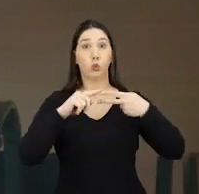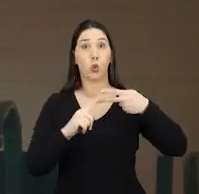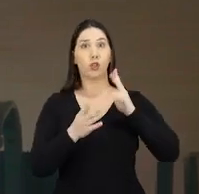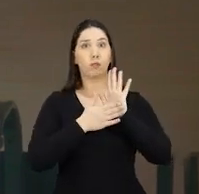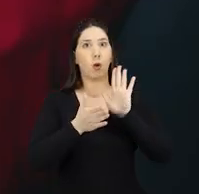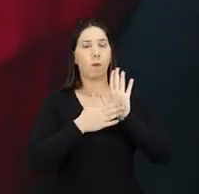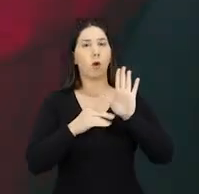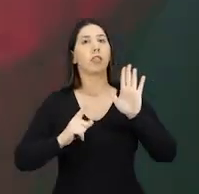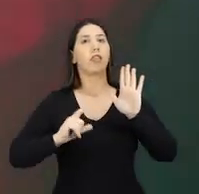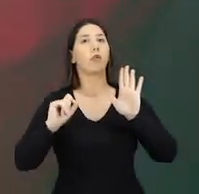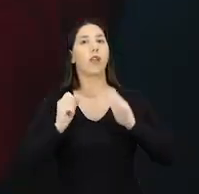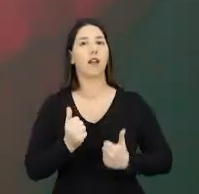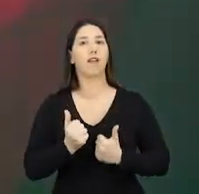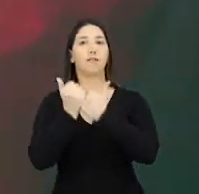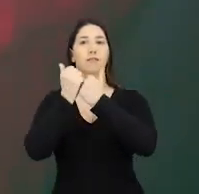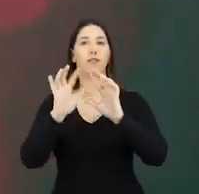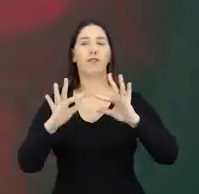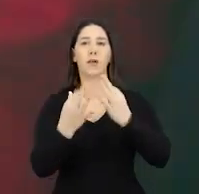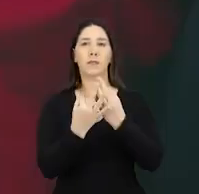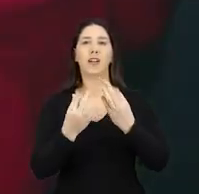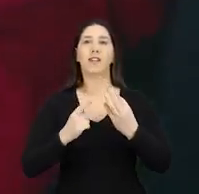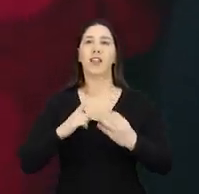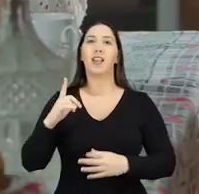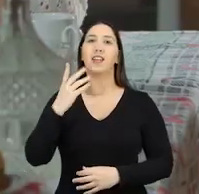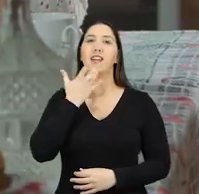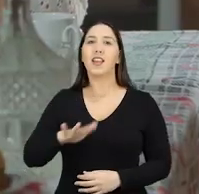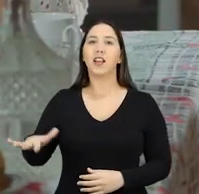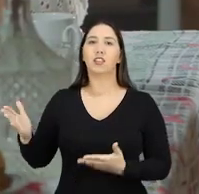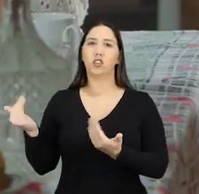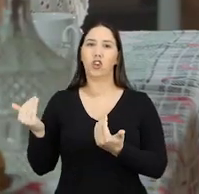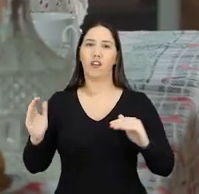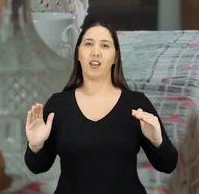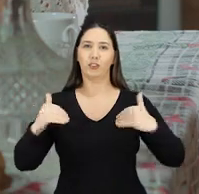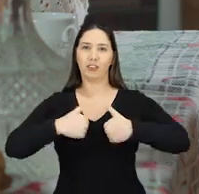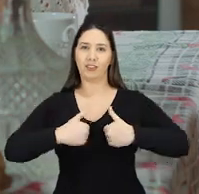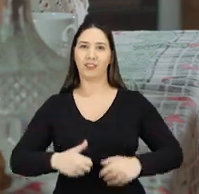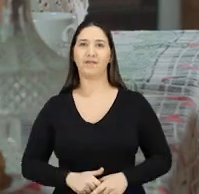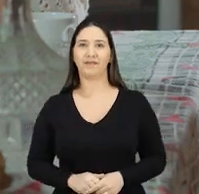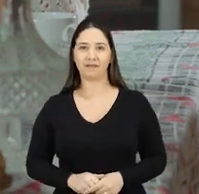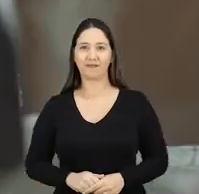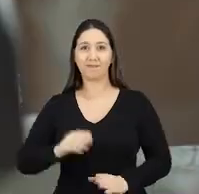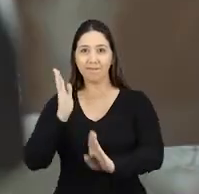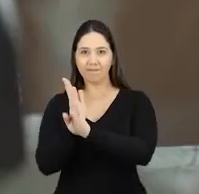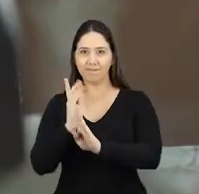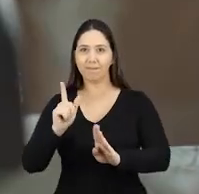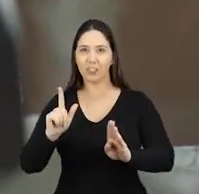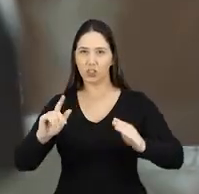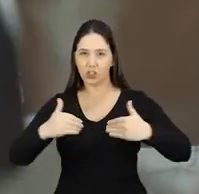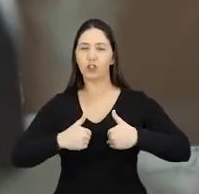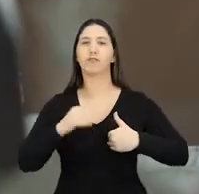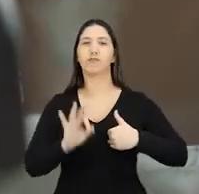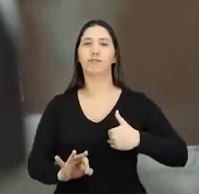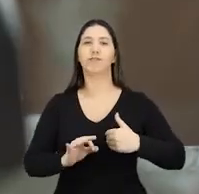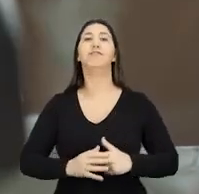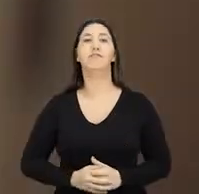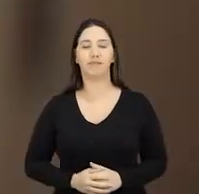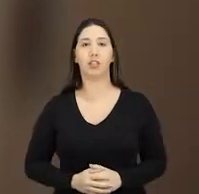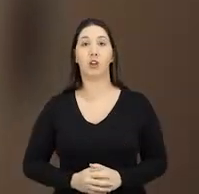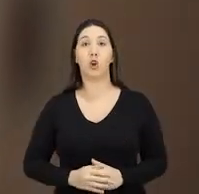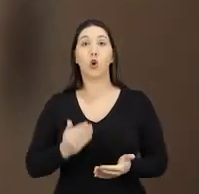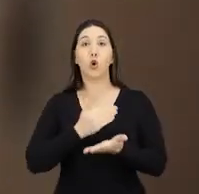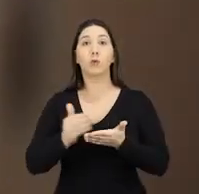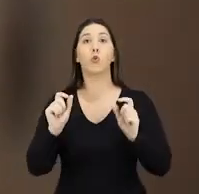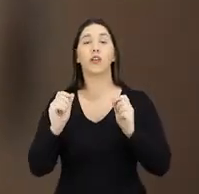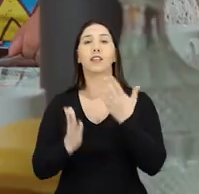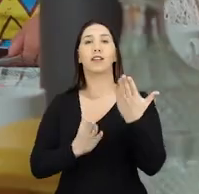famílias com crianças de jovens do espectro autista. O diagnóstico dele é que ele é autista mesmo. Ele começou atendimento com fono e